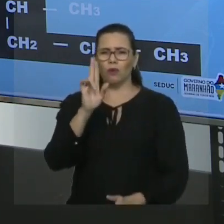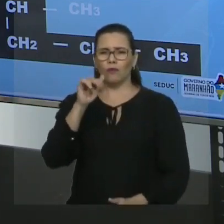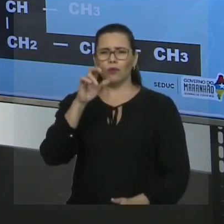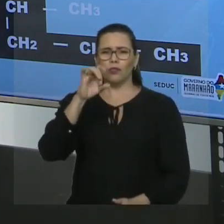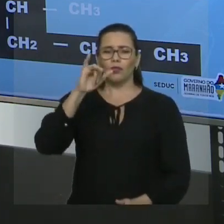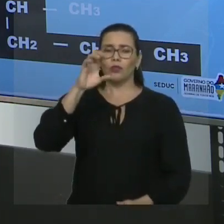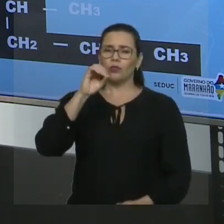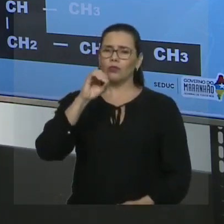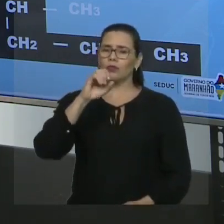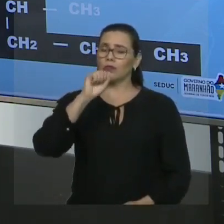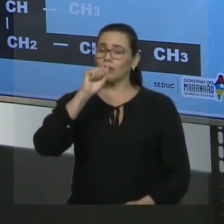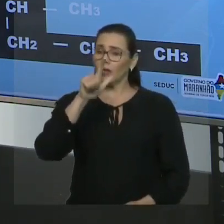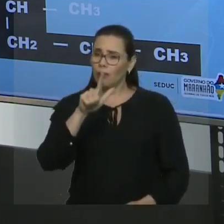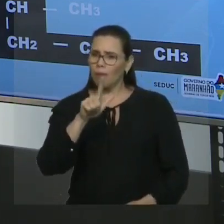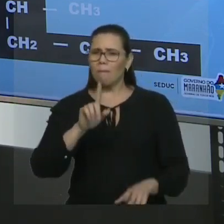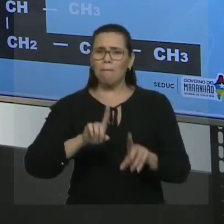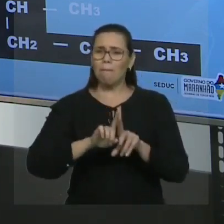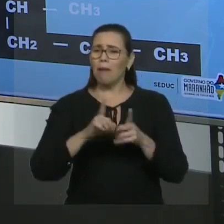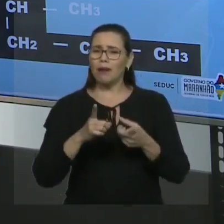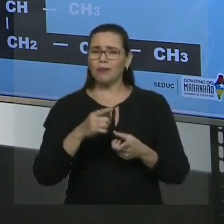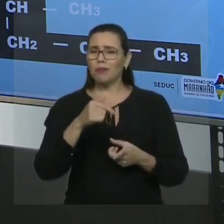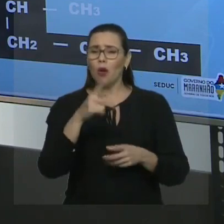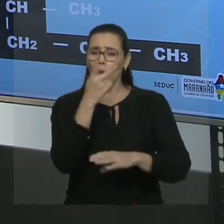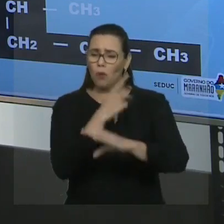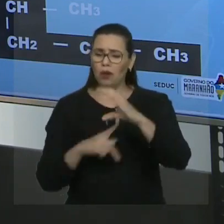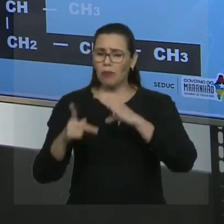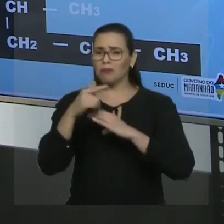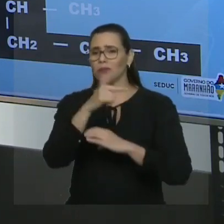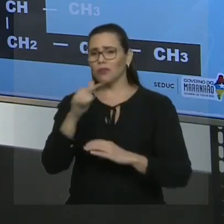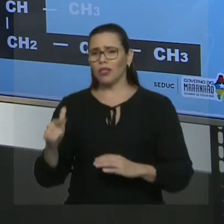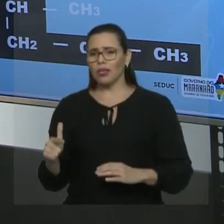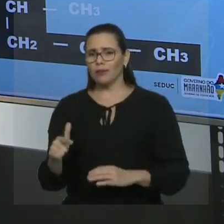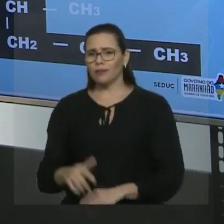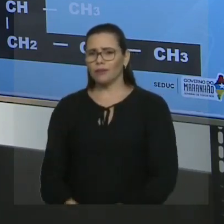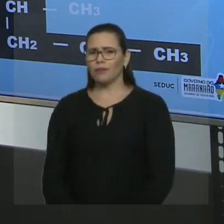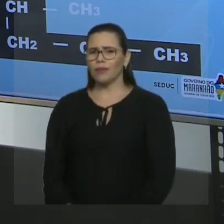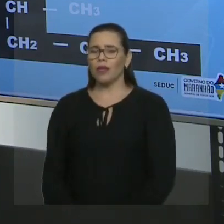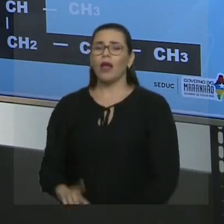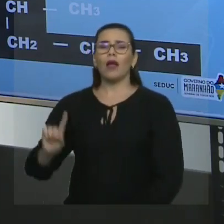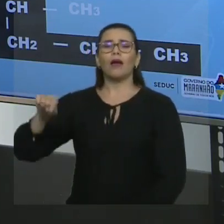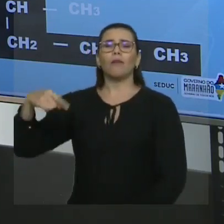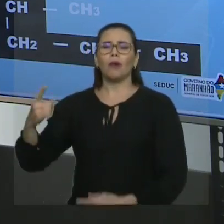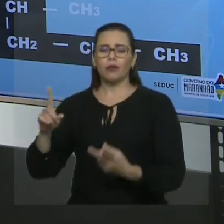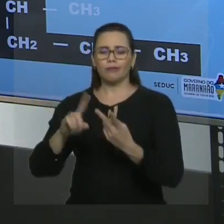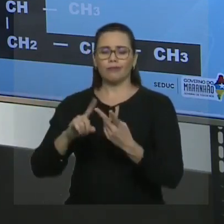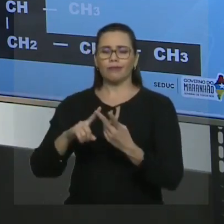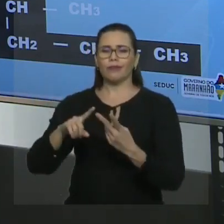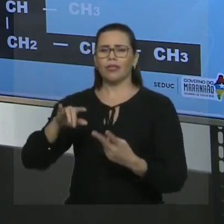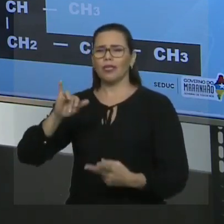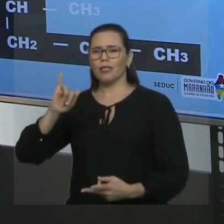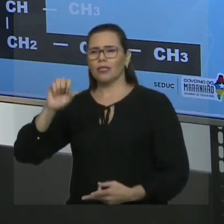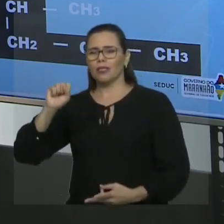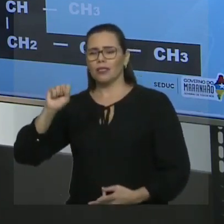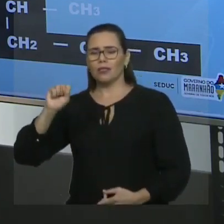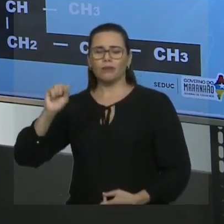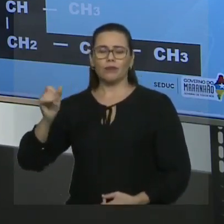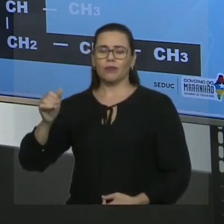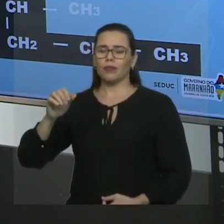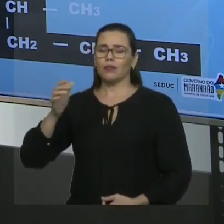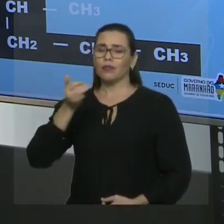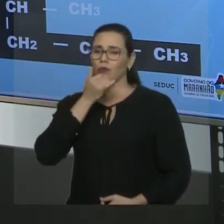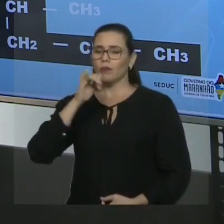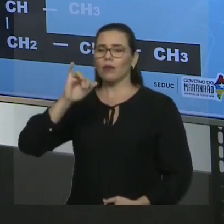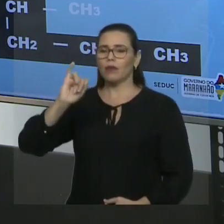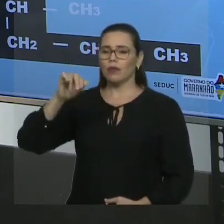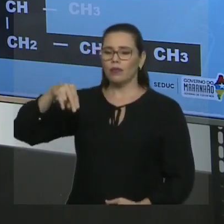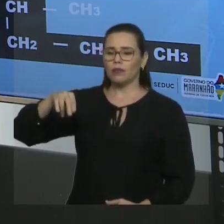hidrocarboneto não tem, você passa para o segundo critério. Insaturação. Tem insaturação? No nosso exemplo, tem. Então, você vai numerar da